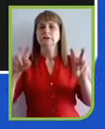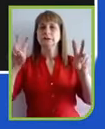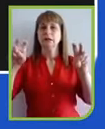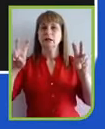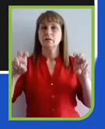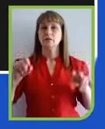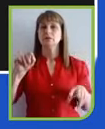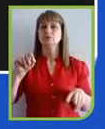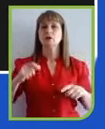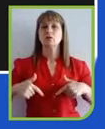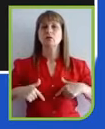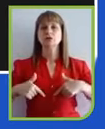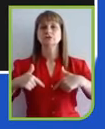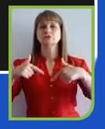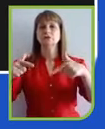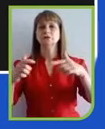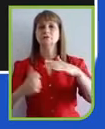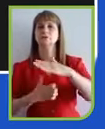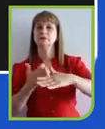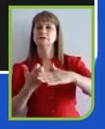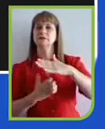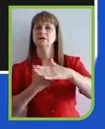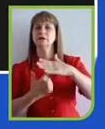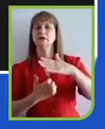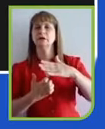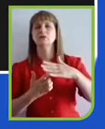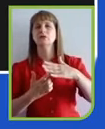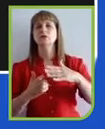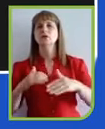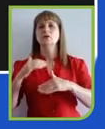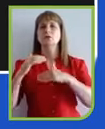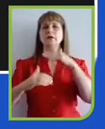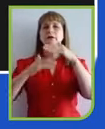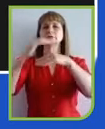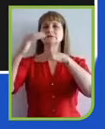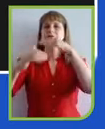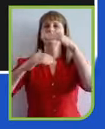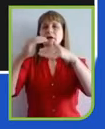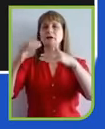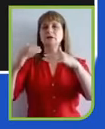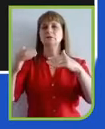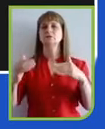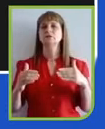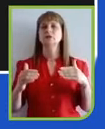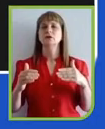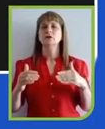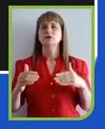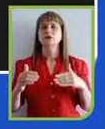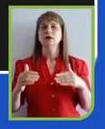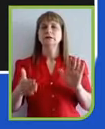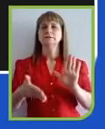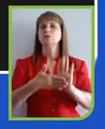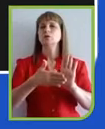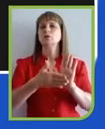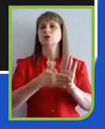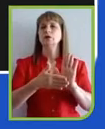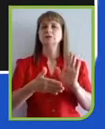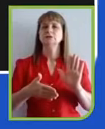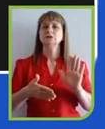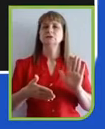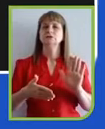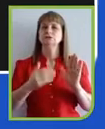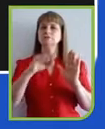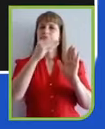empresarial, o crescimento dos relatórios de sustentabilidade que ficarão cada vez mais próximos